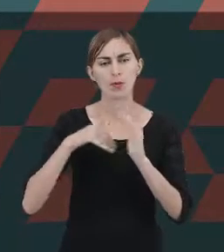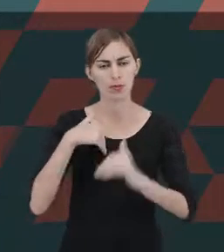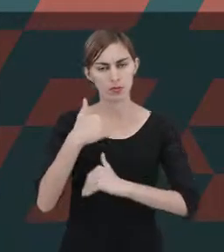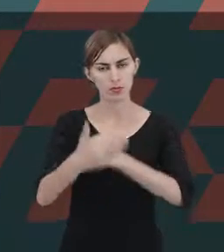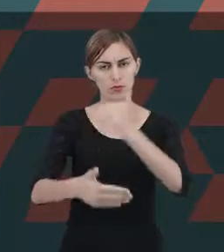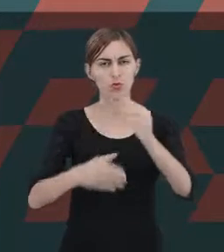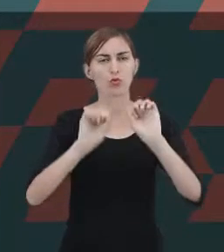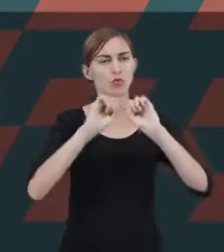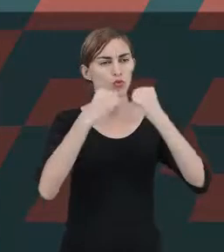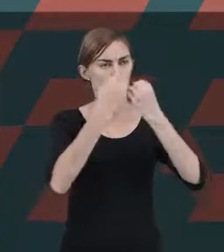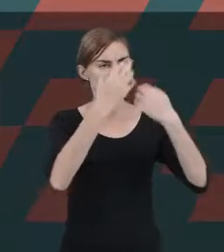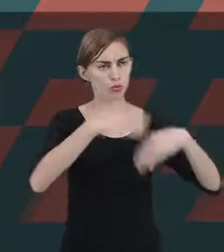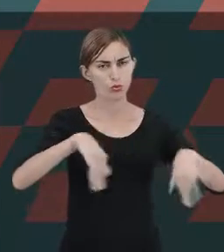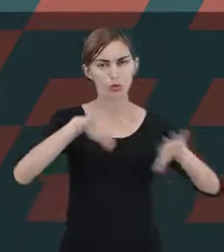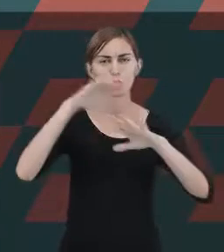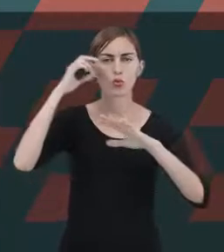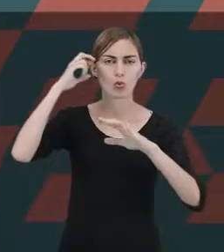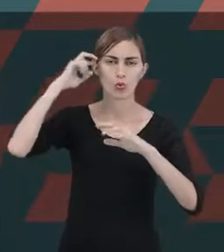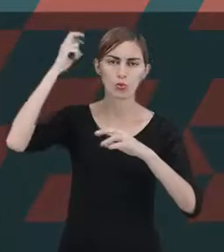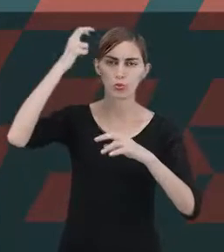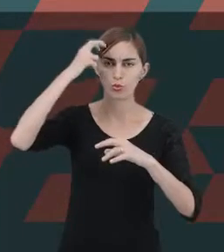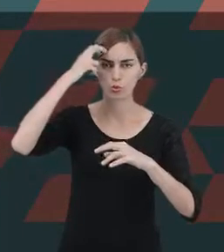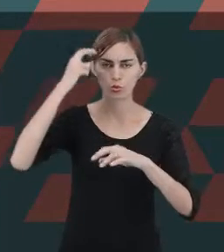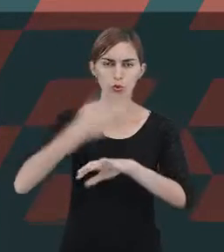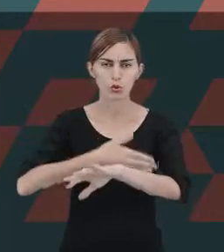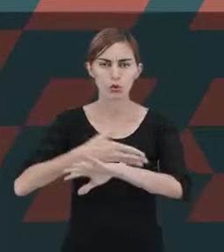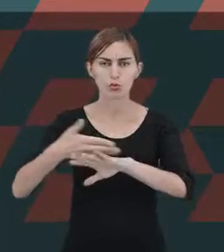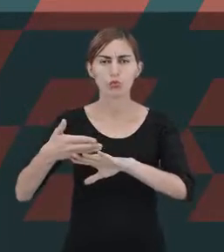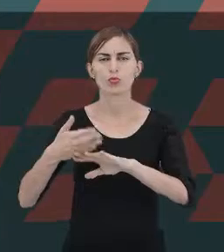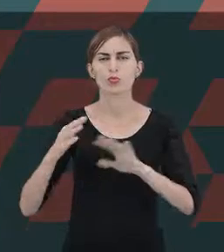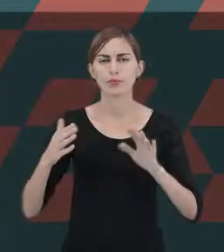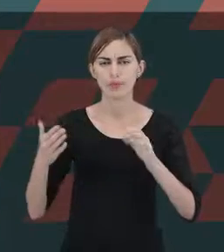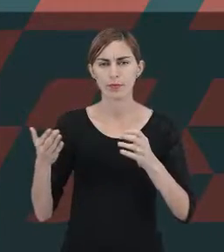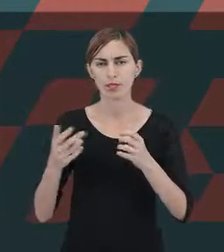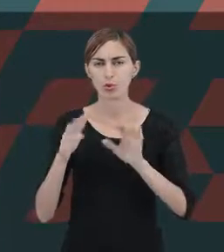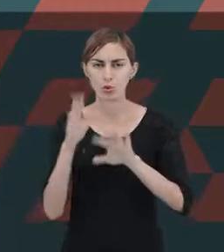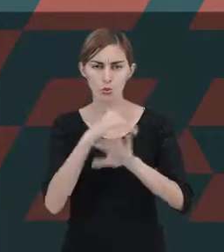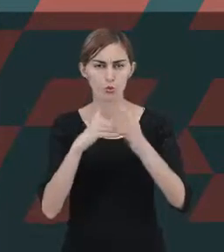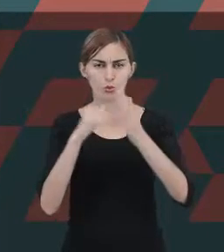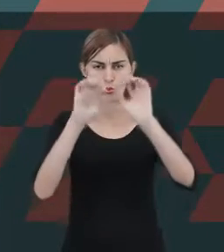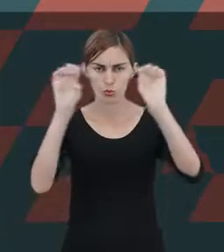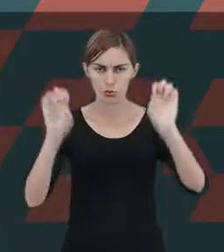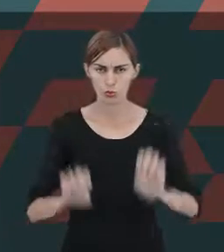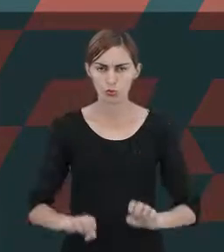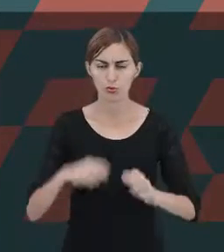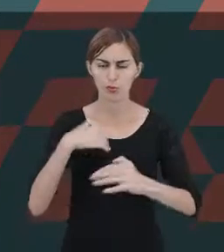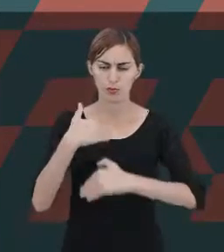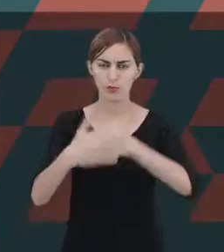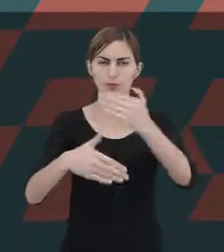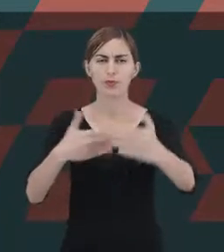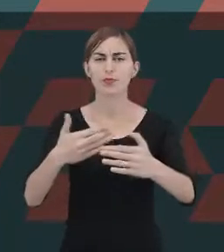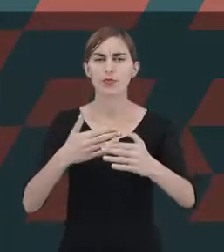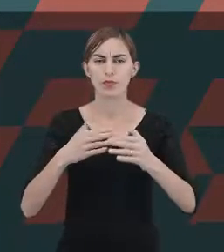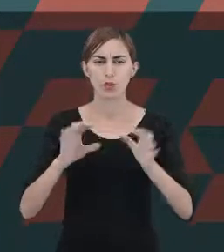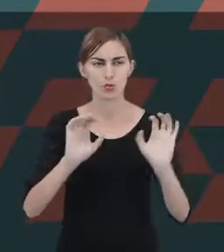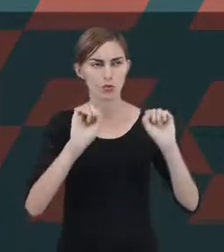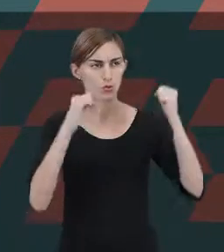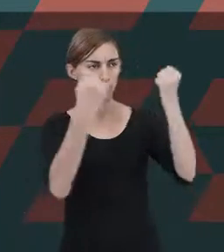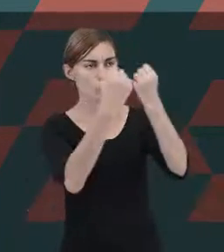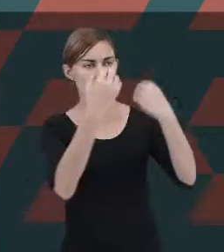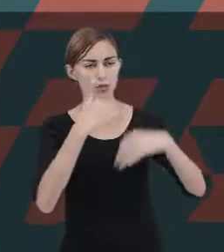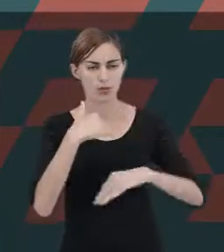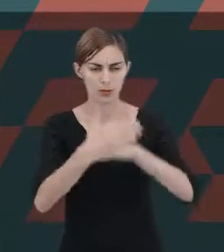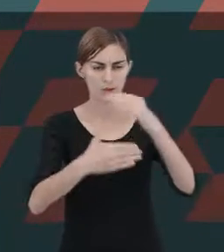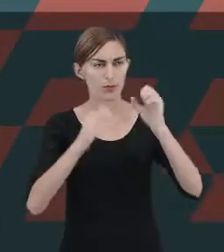sociocultural e ele baseia toda a sua estrutura a partir de um desenvolvimento social junto